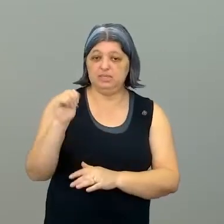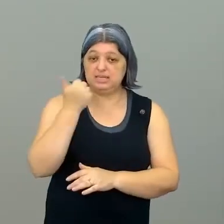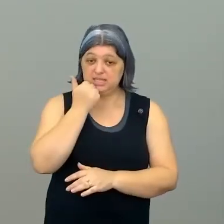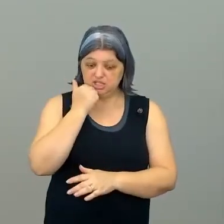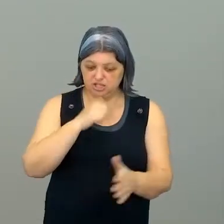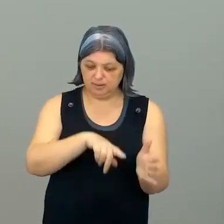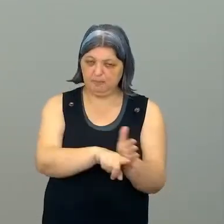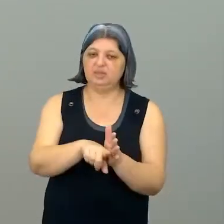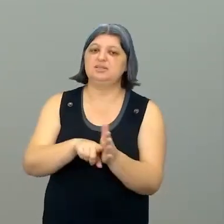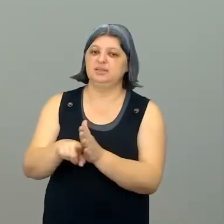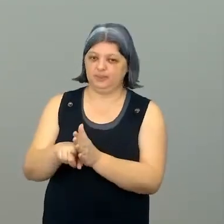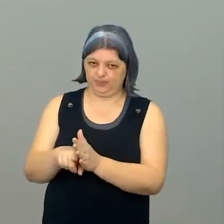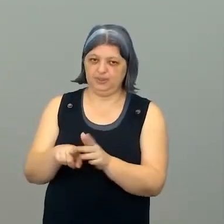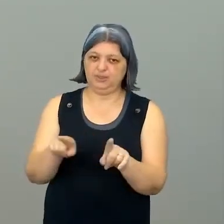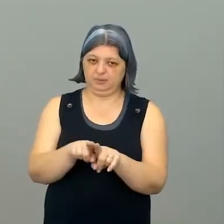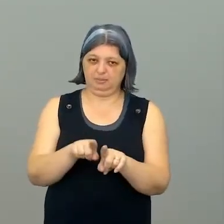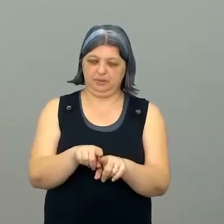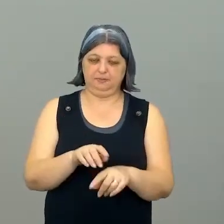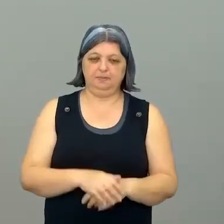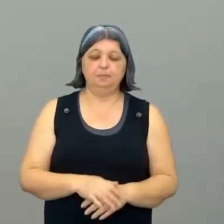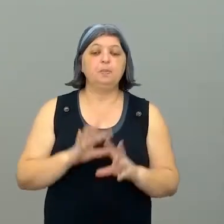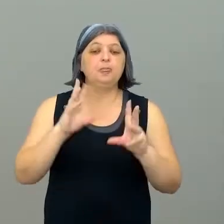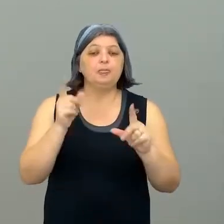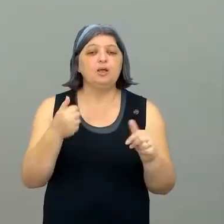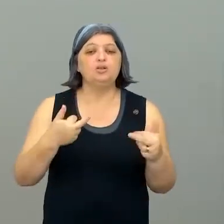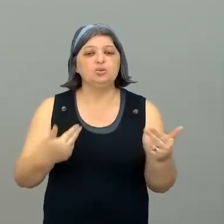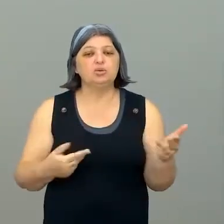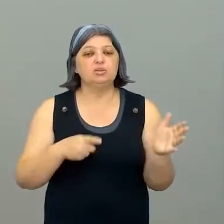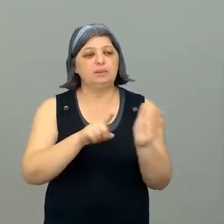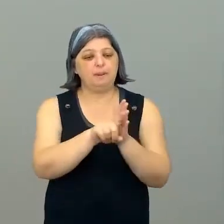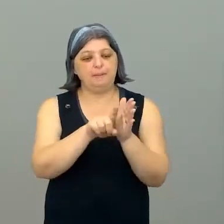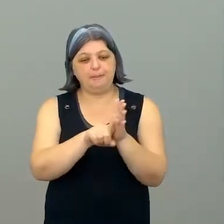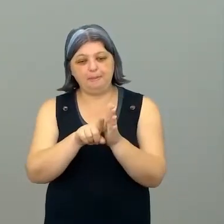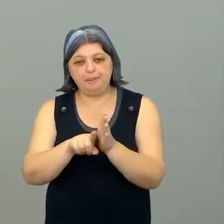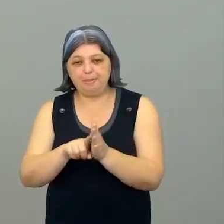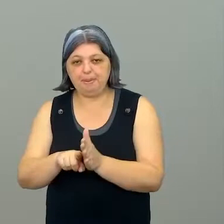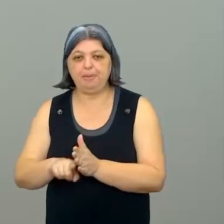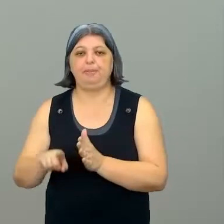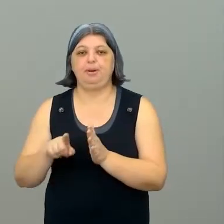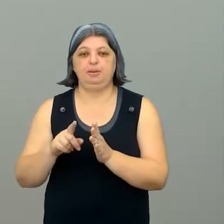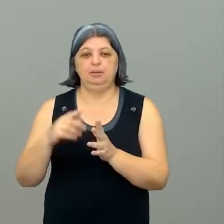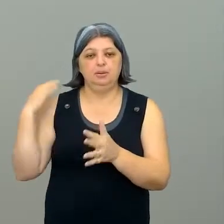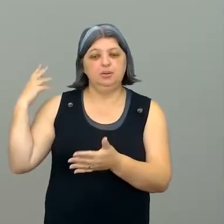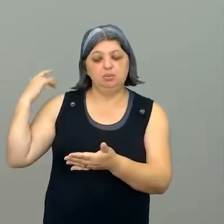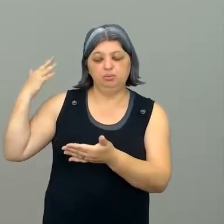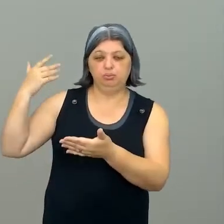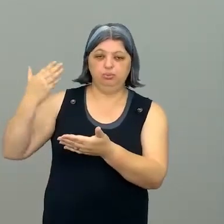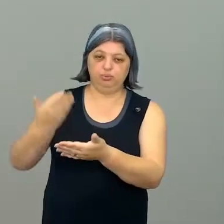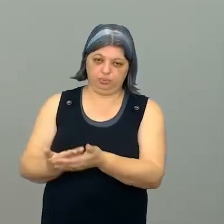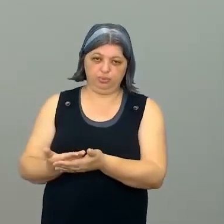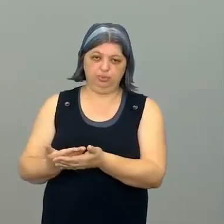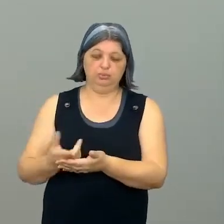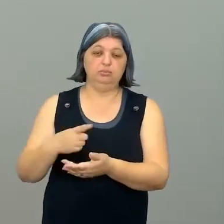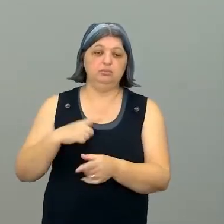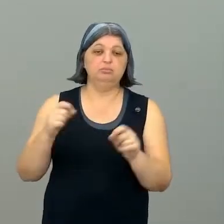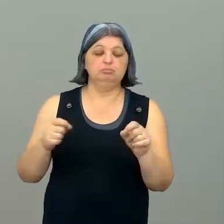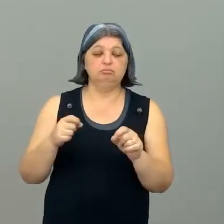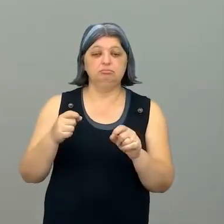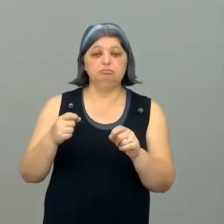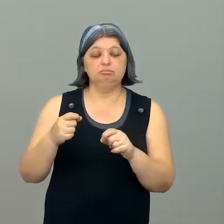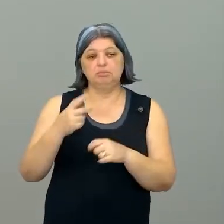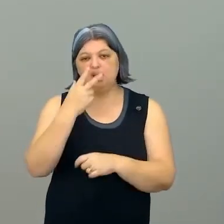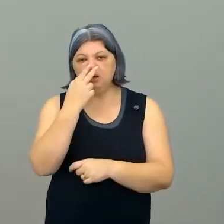né, qual de todas essas questões que a gente viu ao longo de toda essa jornada que a gente teve, te chamou a atenção?